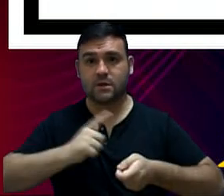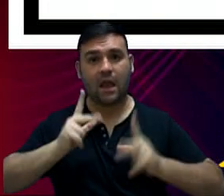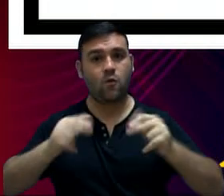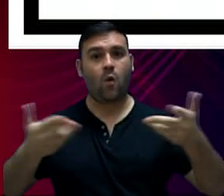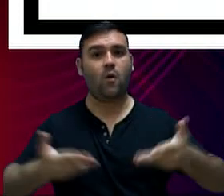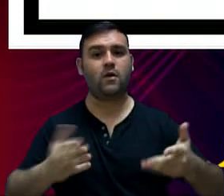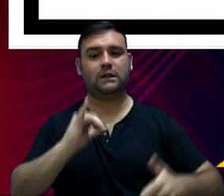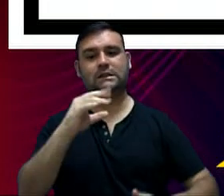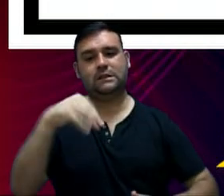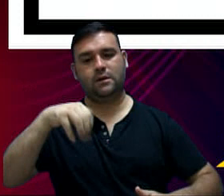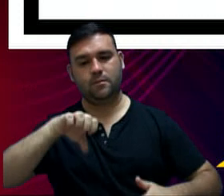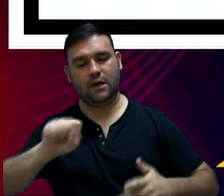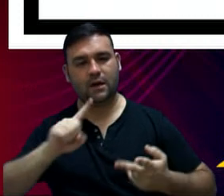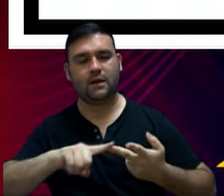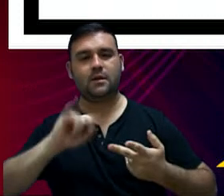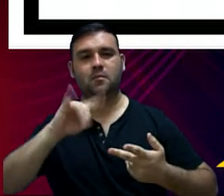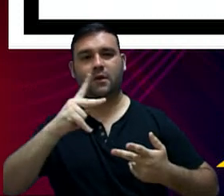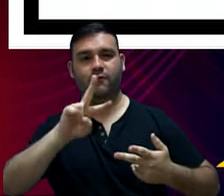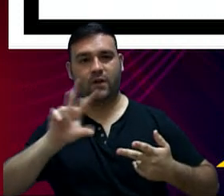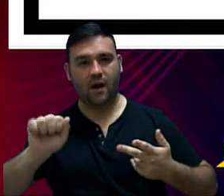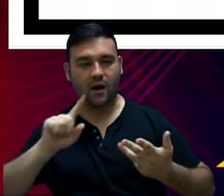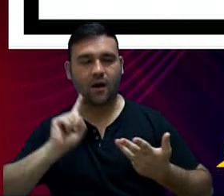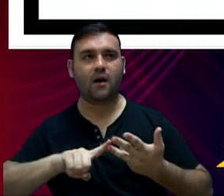é o caso do ICMS, do IPVA,